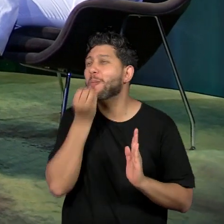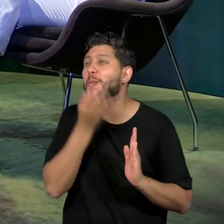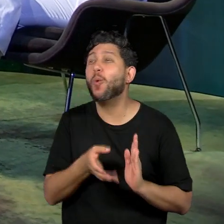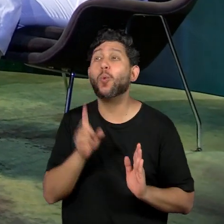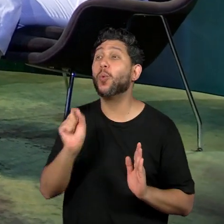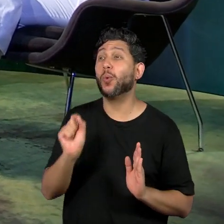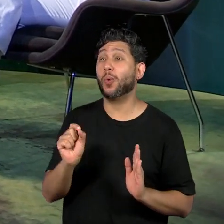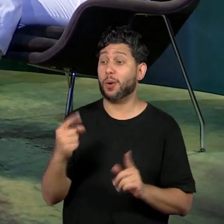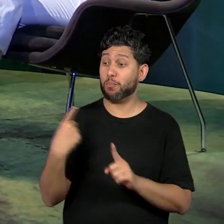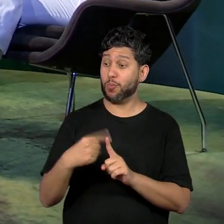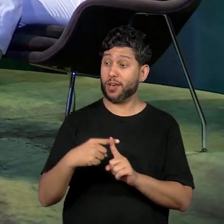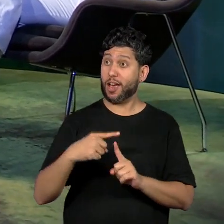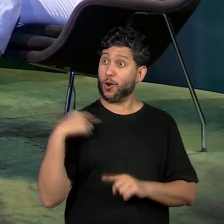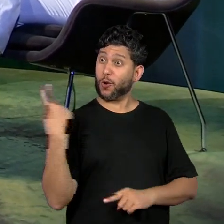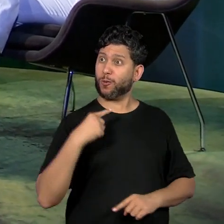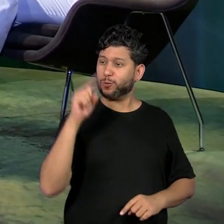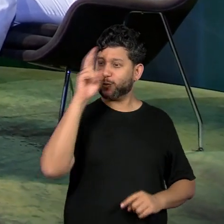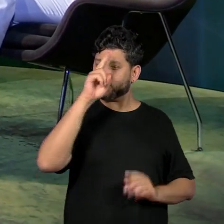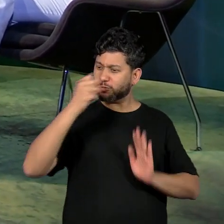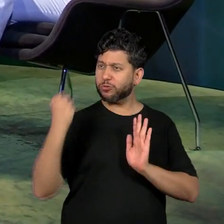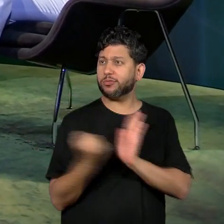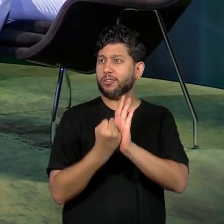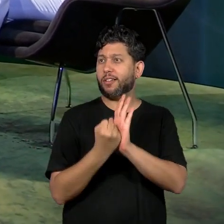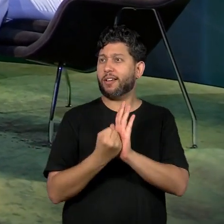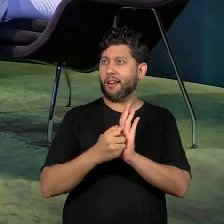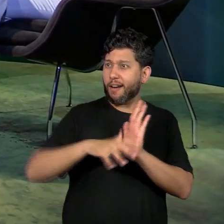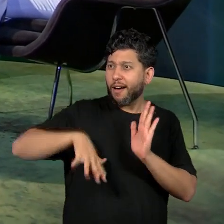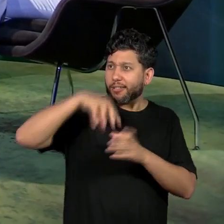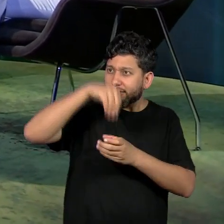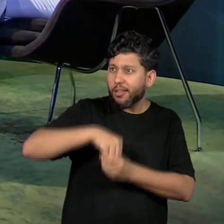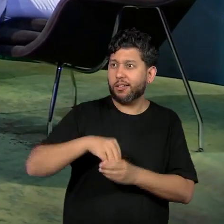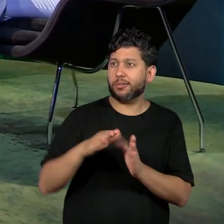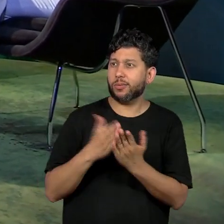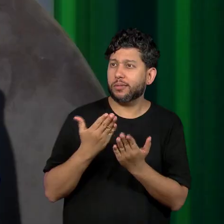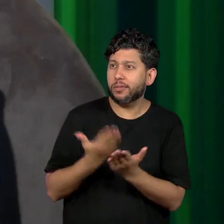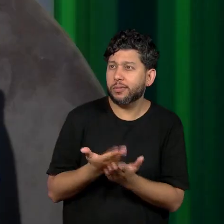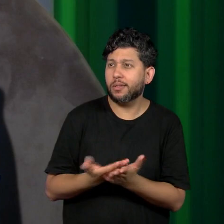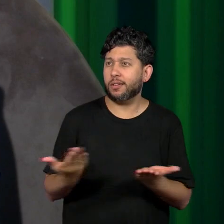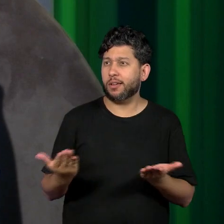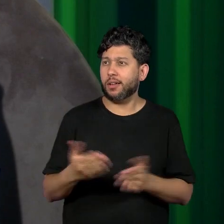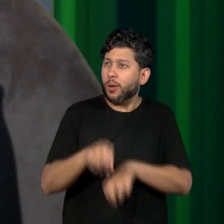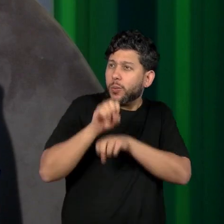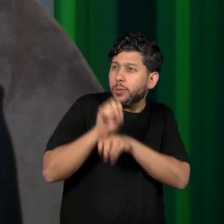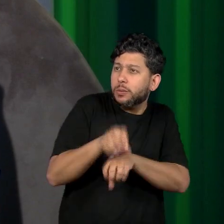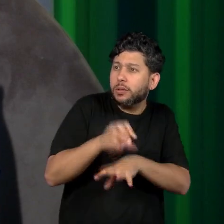né, na nossa história, dentro da educação, dentro dos espaços da literatura, né, Tom,